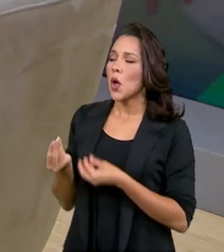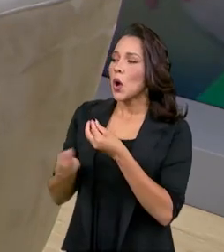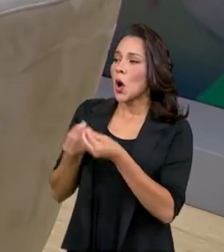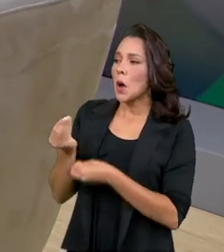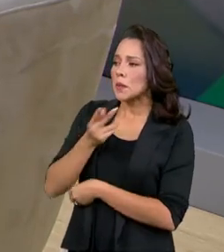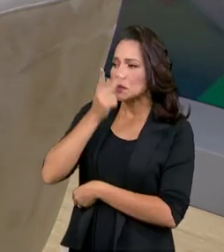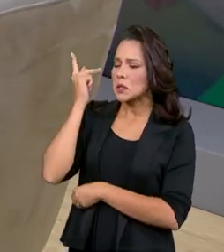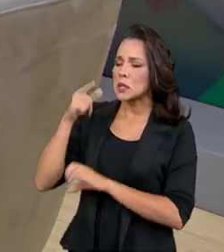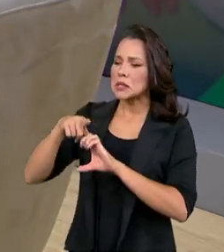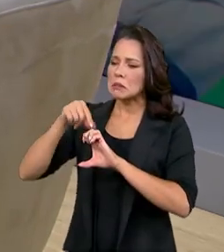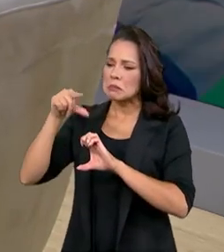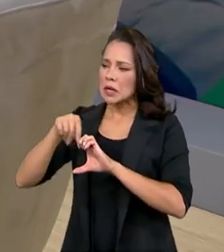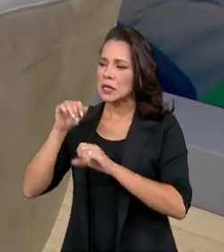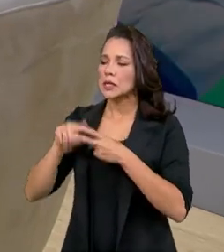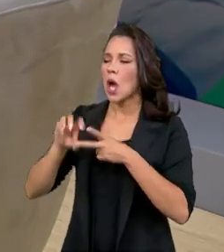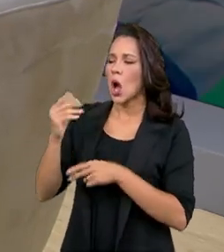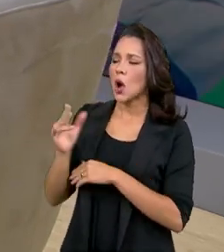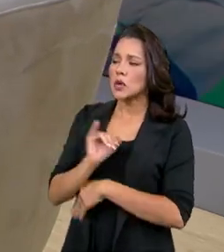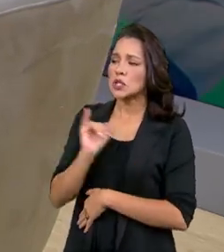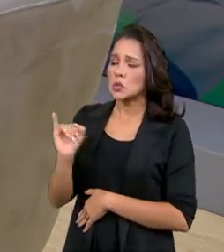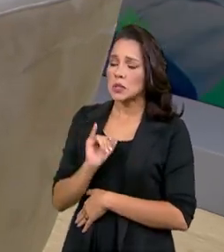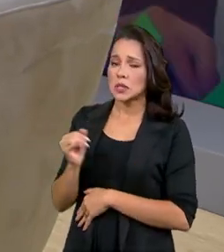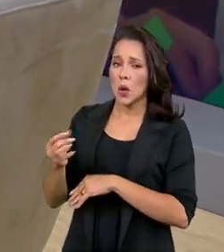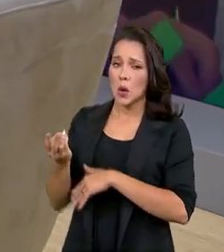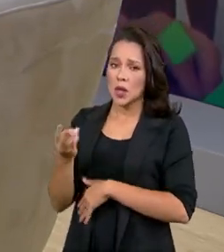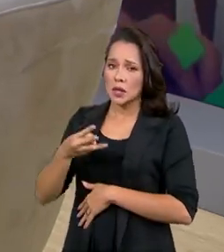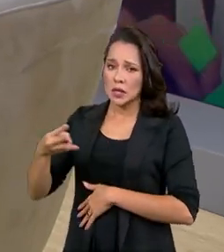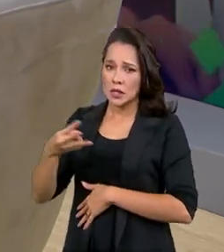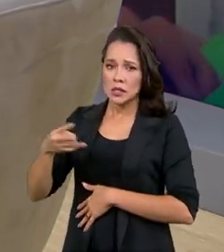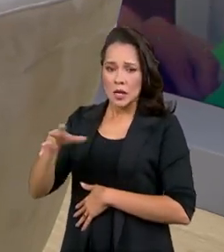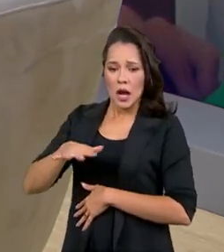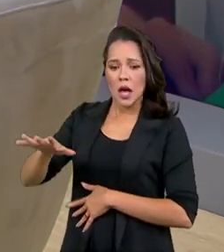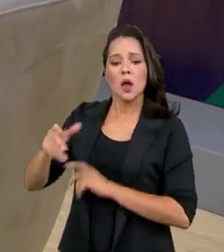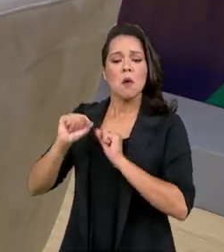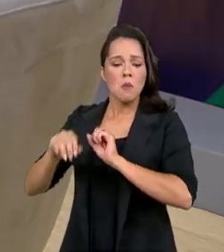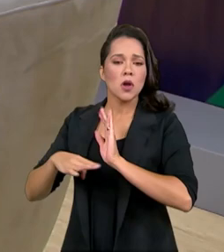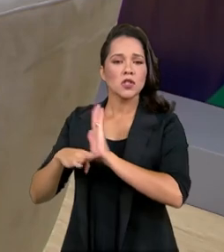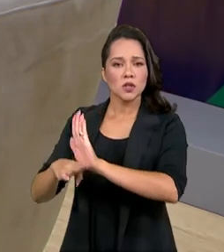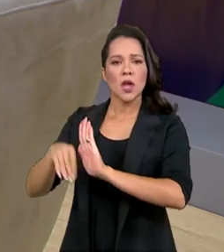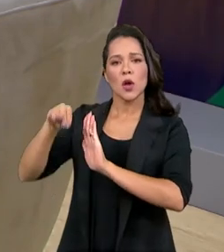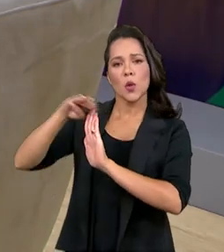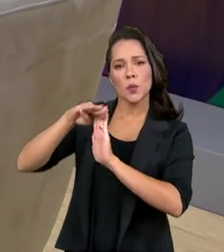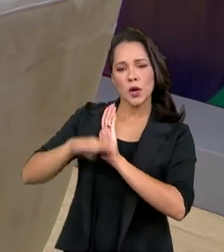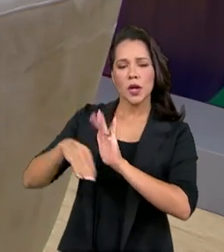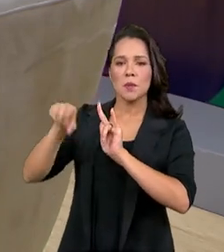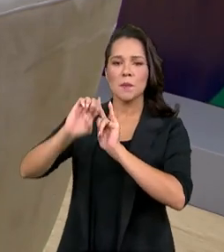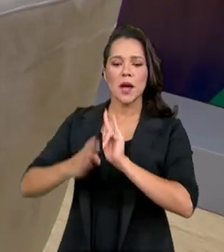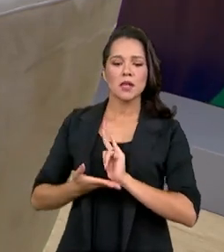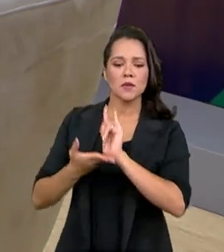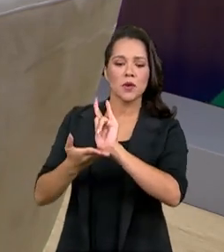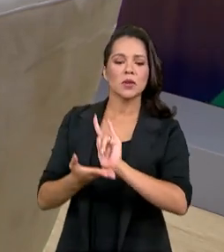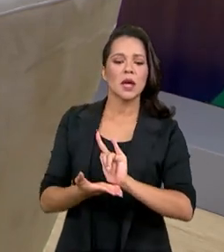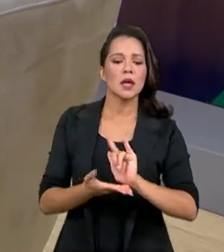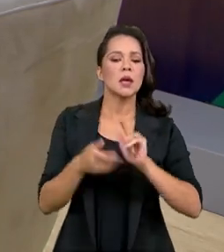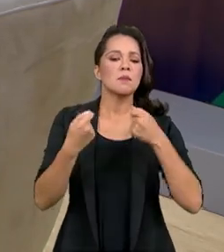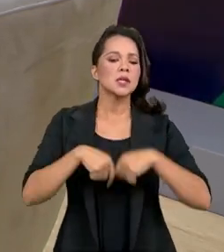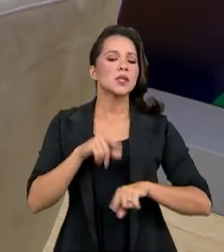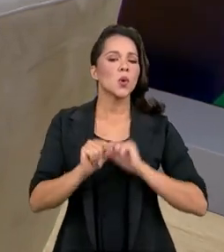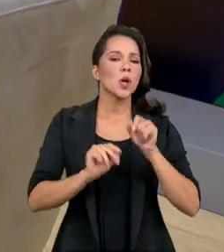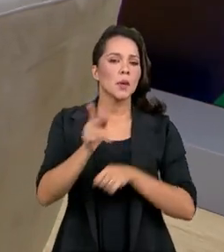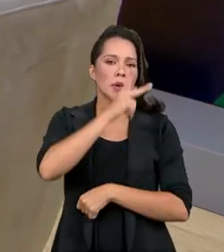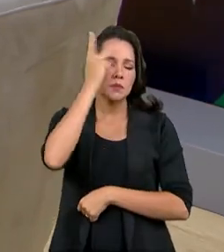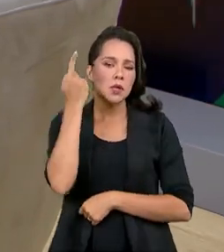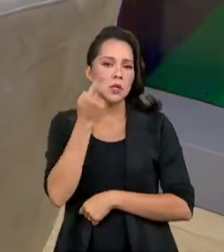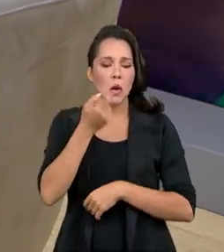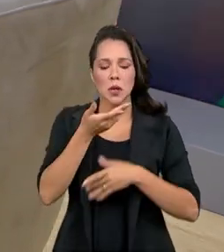os empresários ou instituições do terceiro setor podem colaborar com o Pátria Voluntária? Quais são os requisitos, inclusive para as